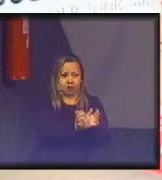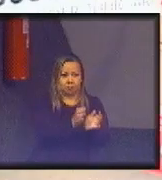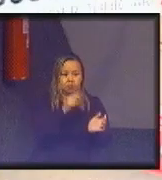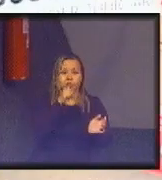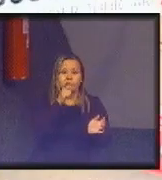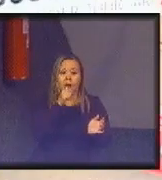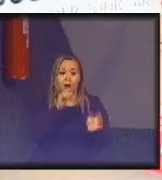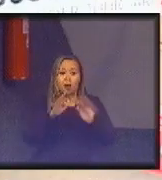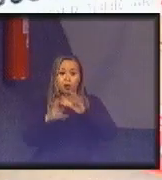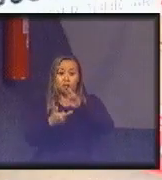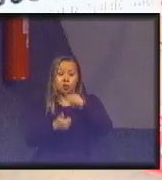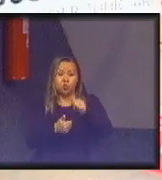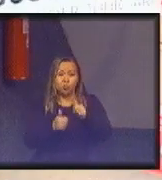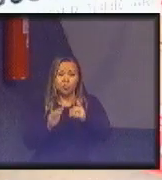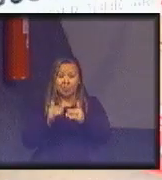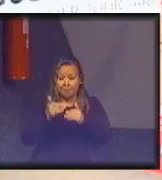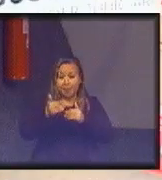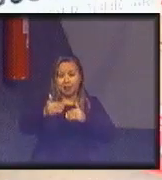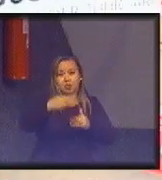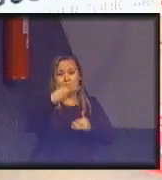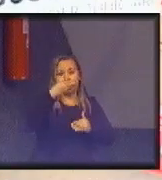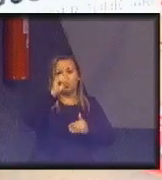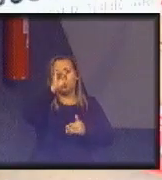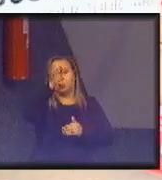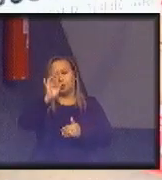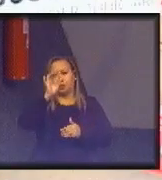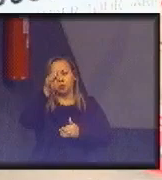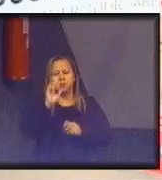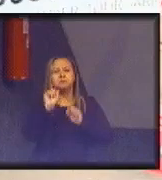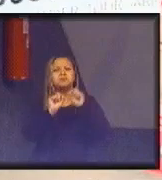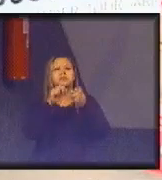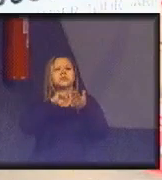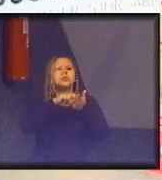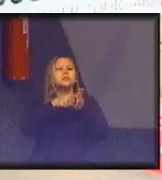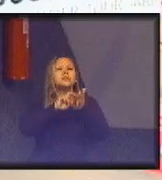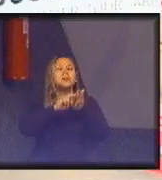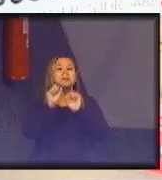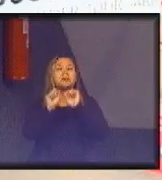seria ultrapassada em 30%. Você sabe o que isso significa?